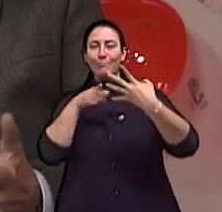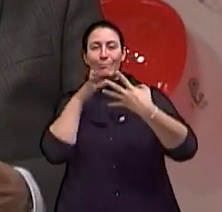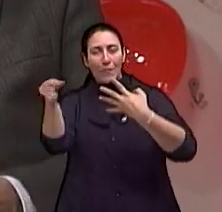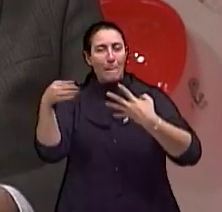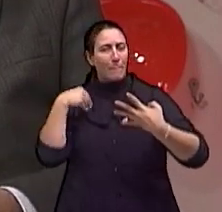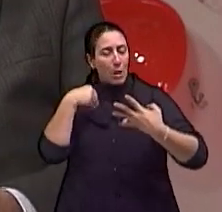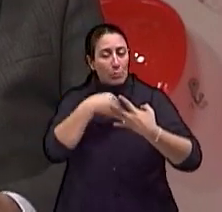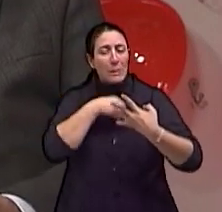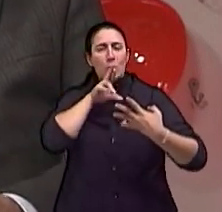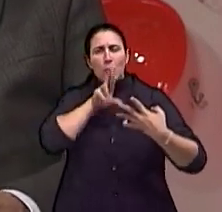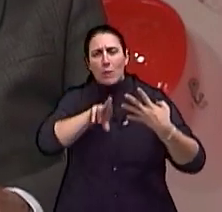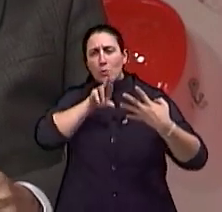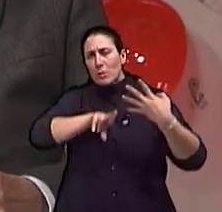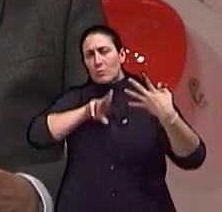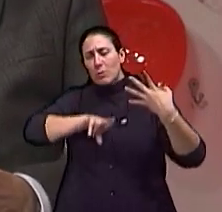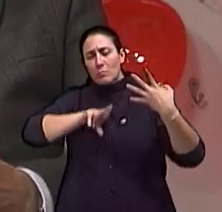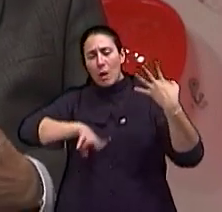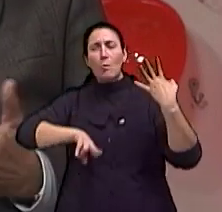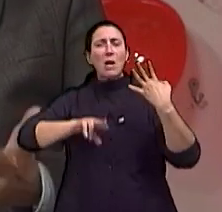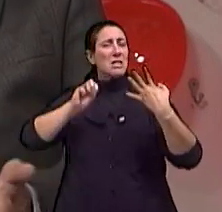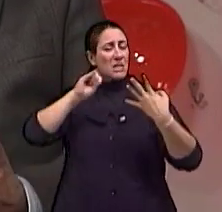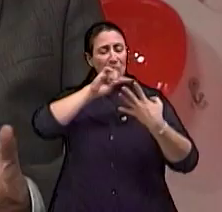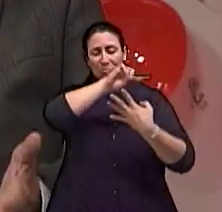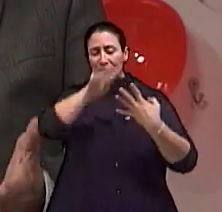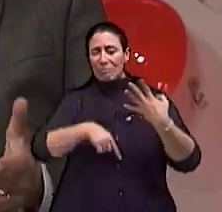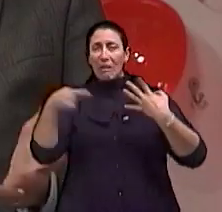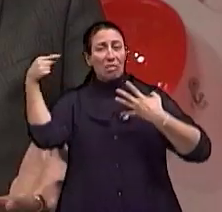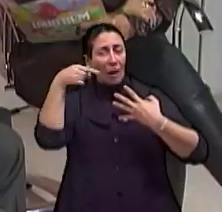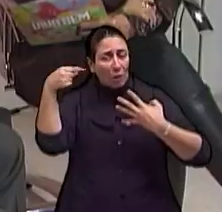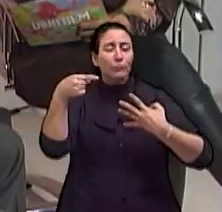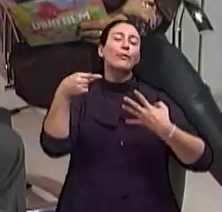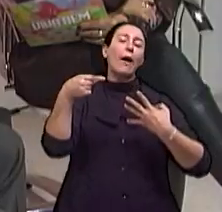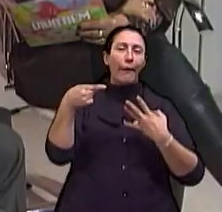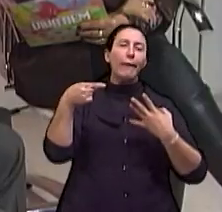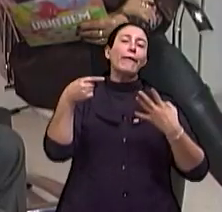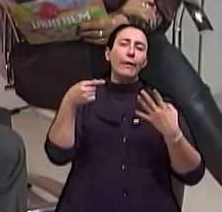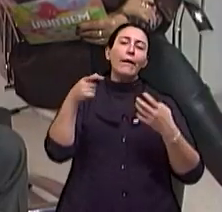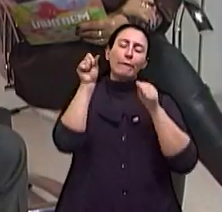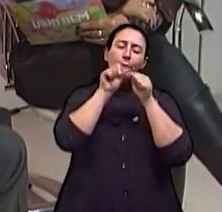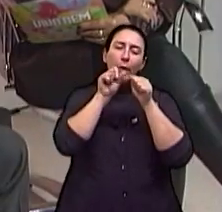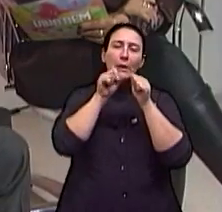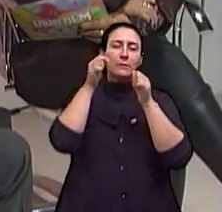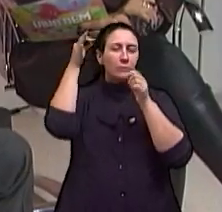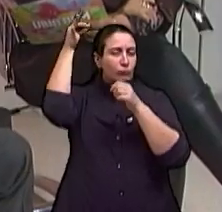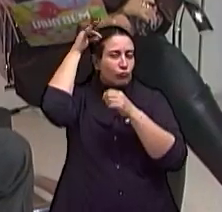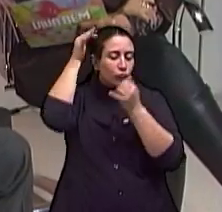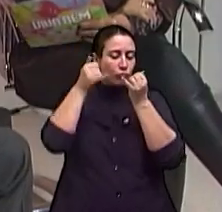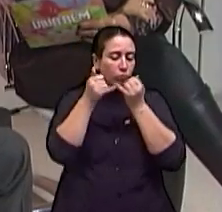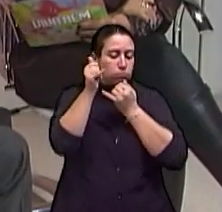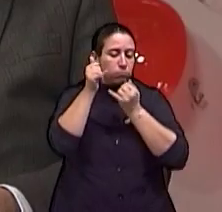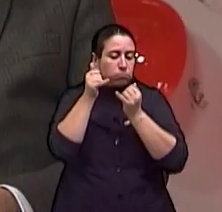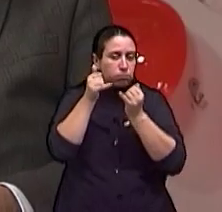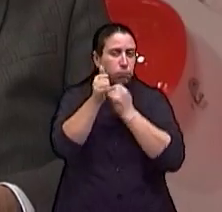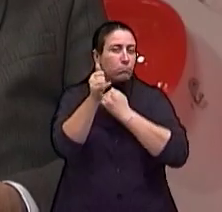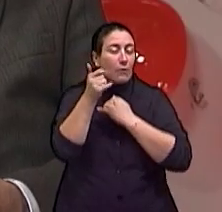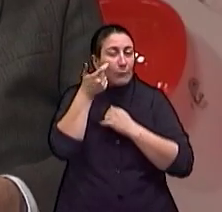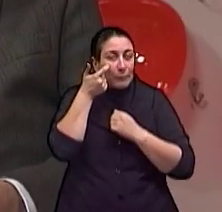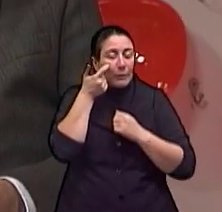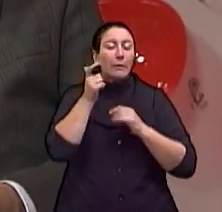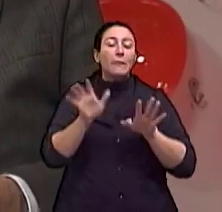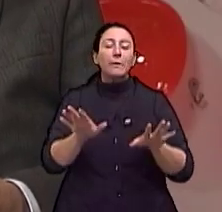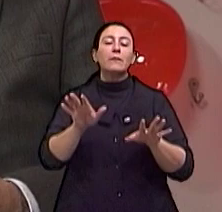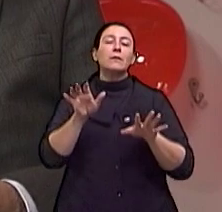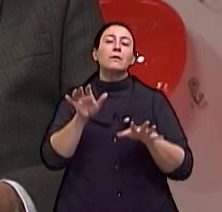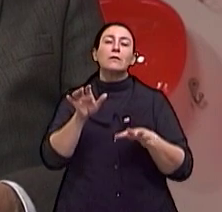sem ter resultado. E depois fez as outras complementações, tipo eletrochoque, né? Ah, ok. E nos casos que são